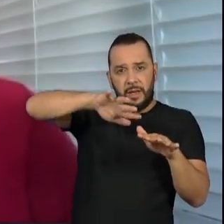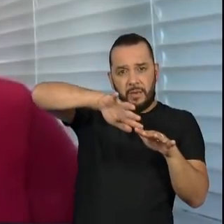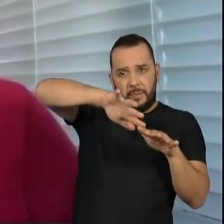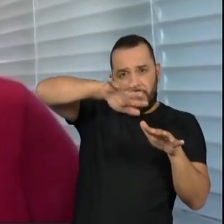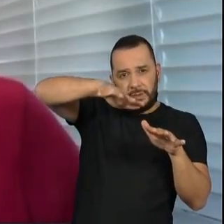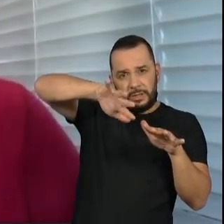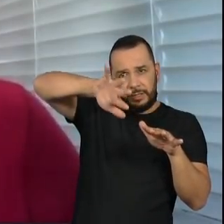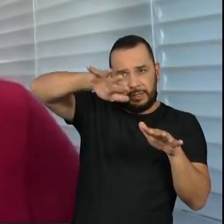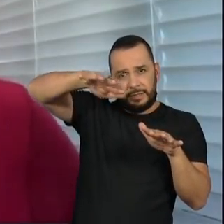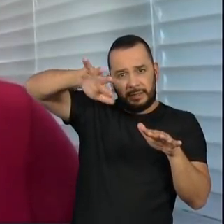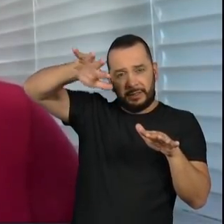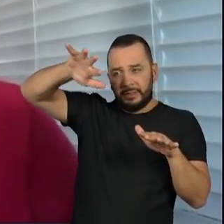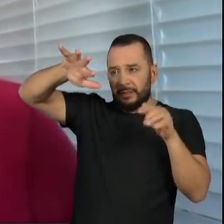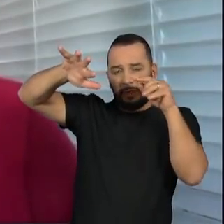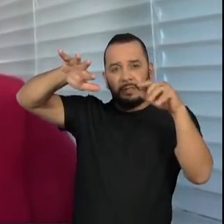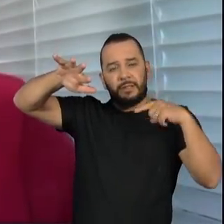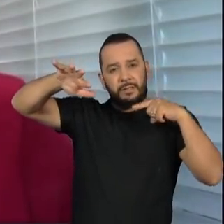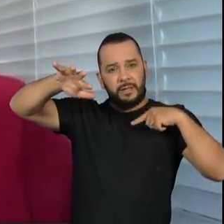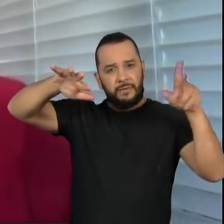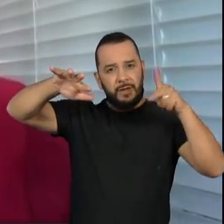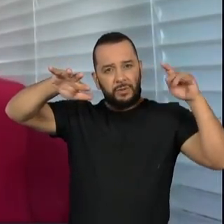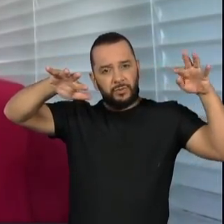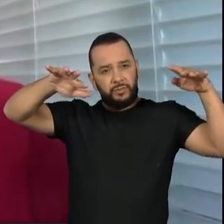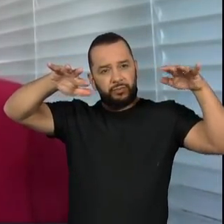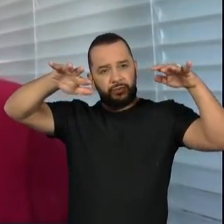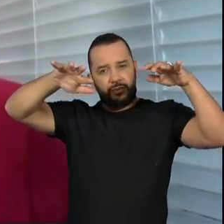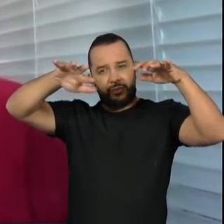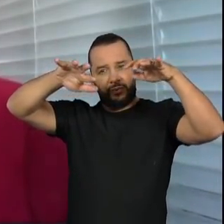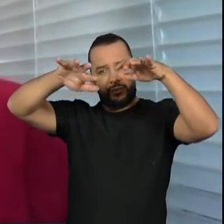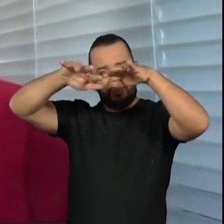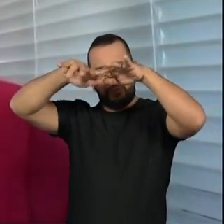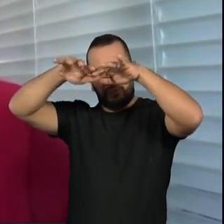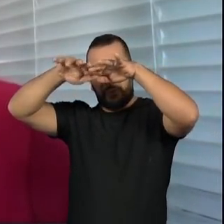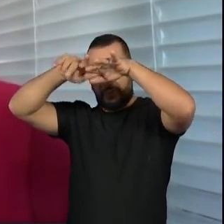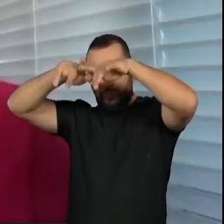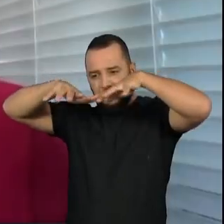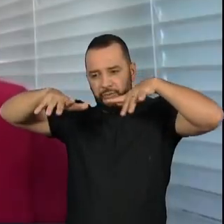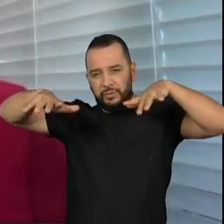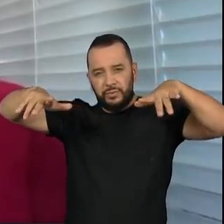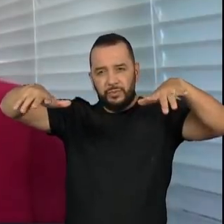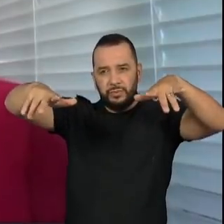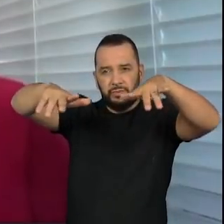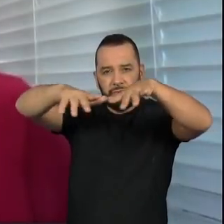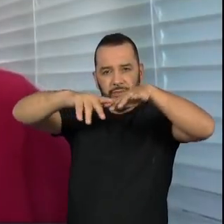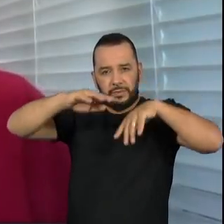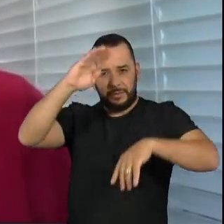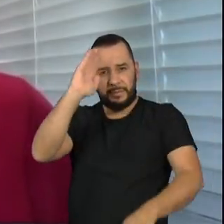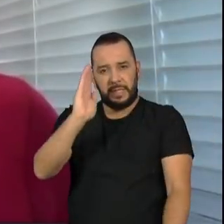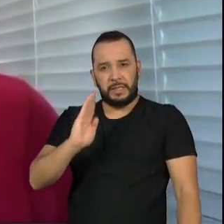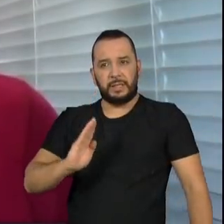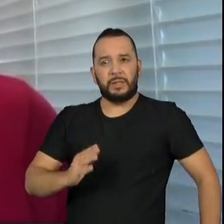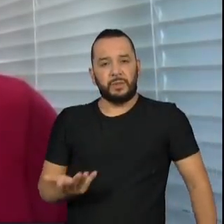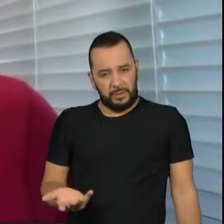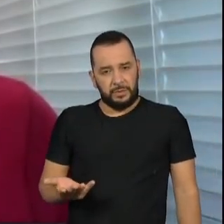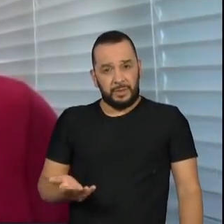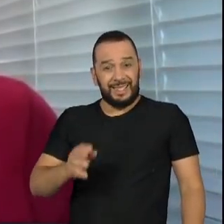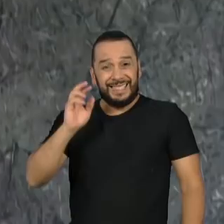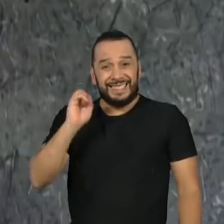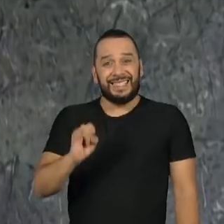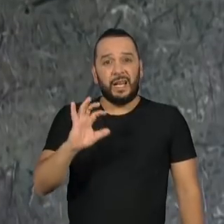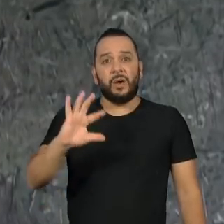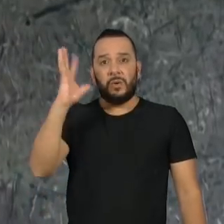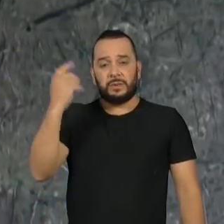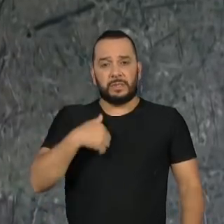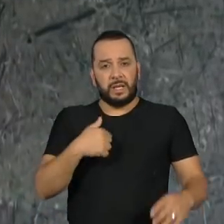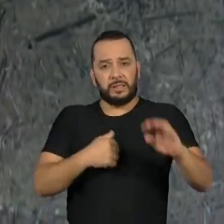central do Brasil e também à região sul, espalhando essa umidade por boa parte do Brasil. Quando ocorre o desmatamento,